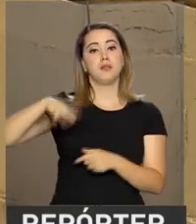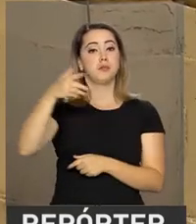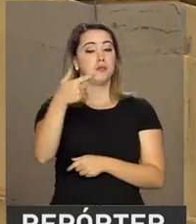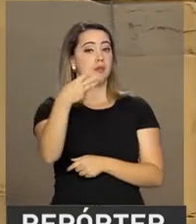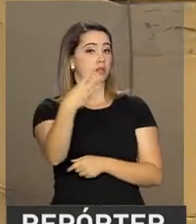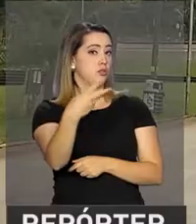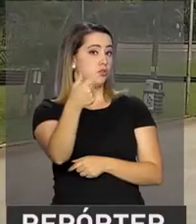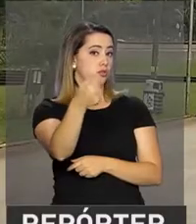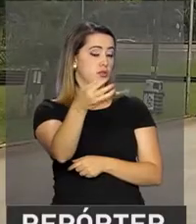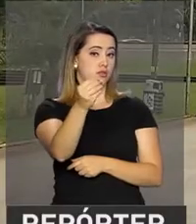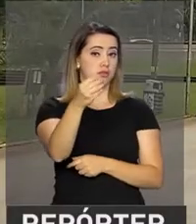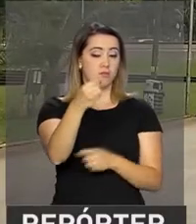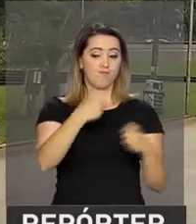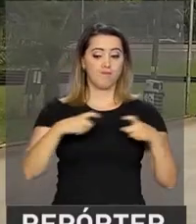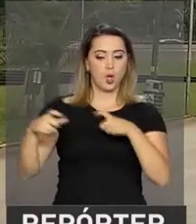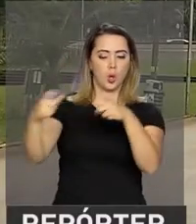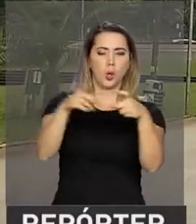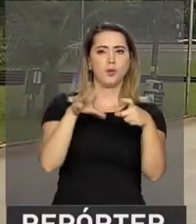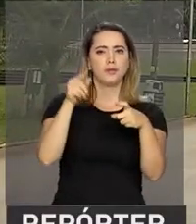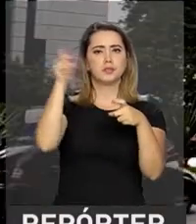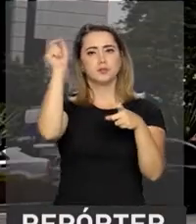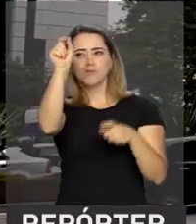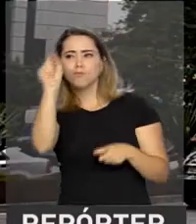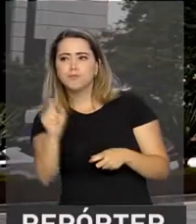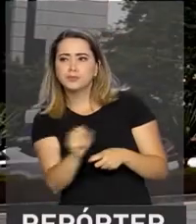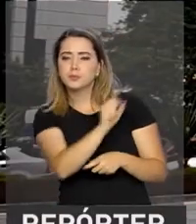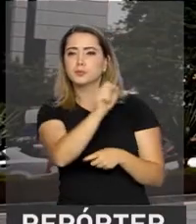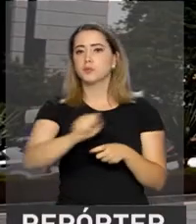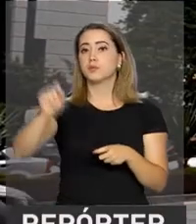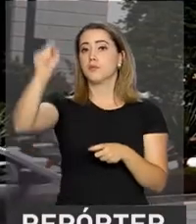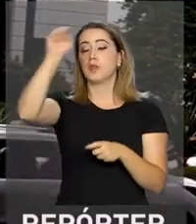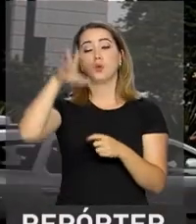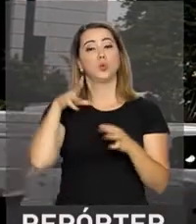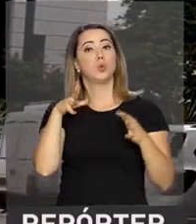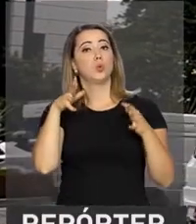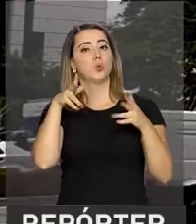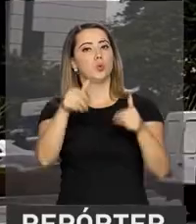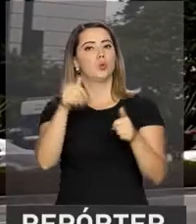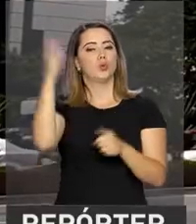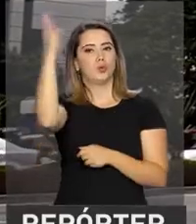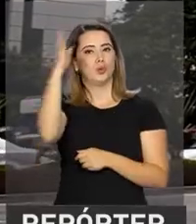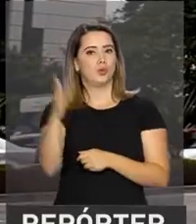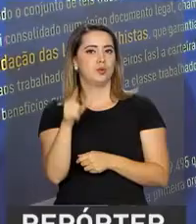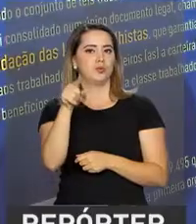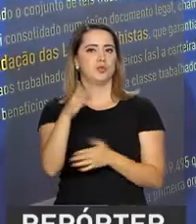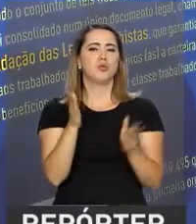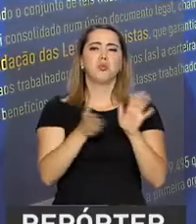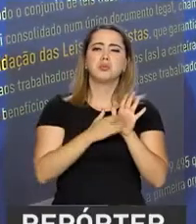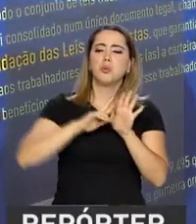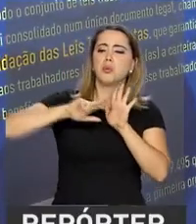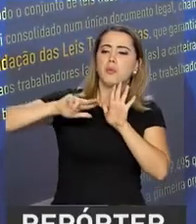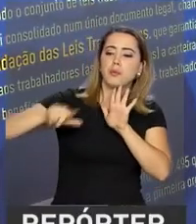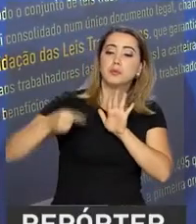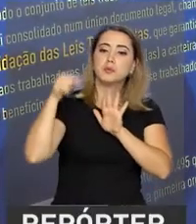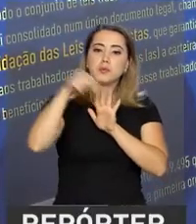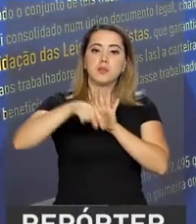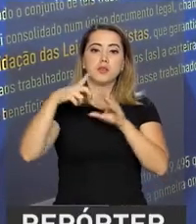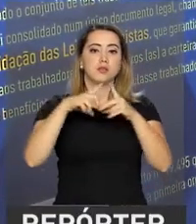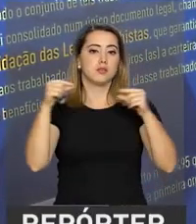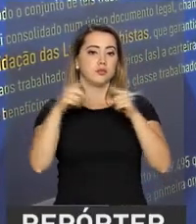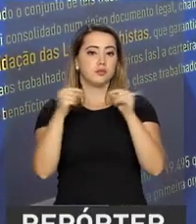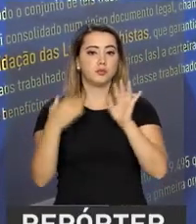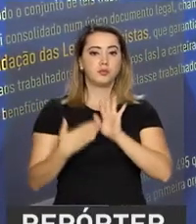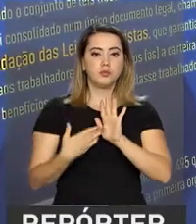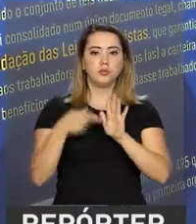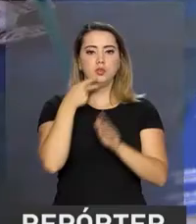instituições mapeadas pelo Brasil em diferentes áreas e com propostas diversas, como esta aqui em Brasília,